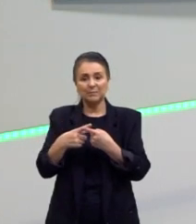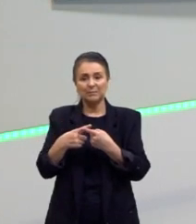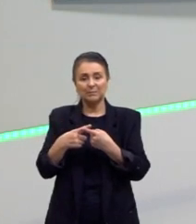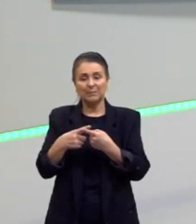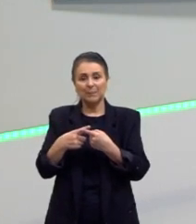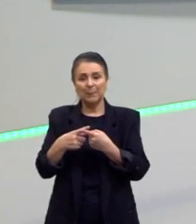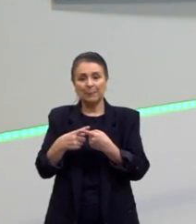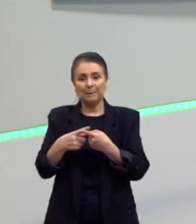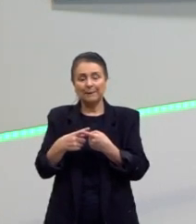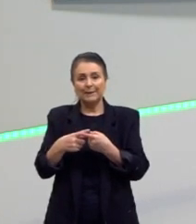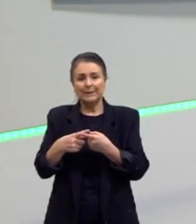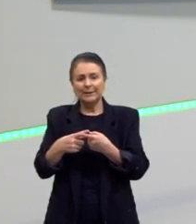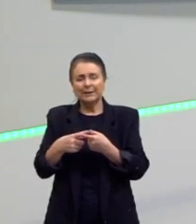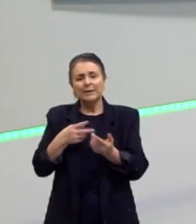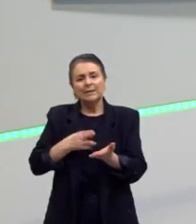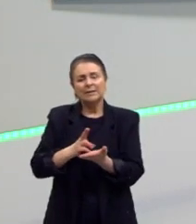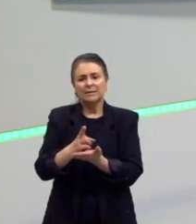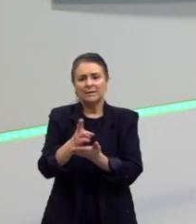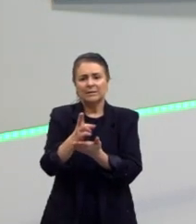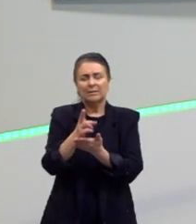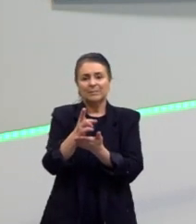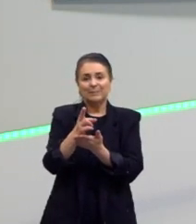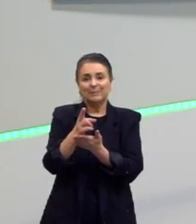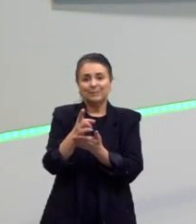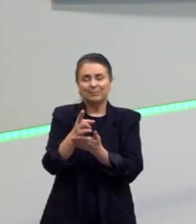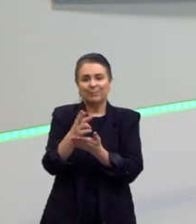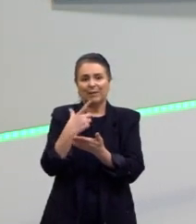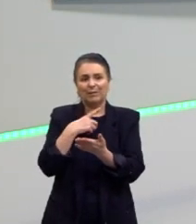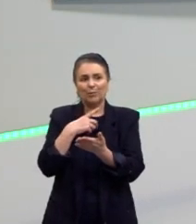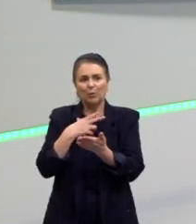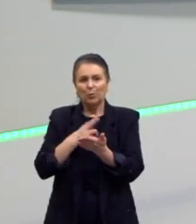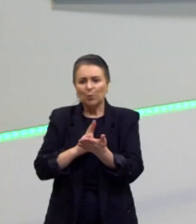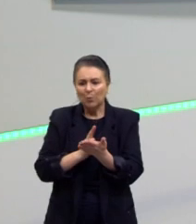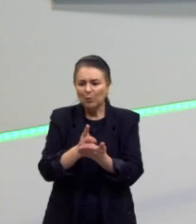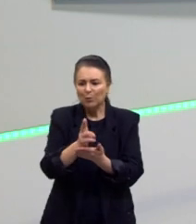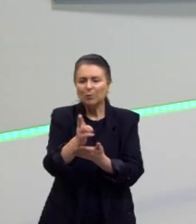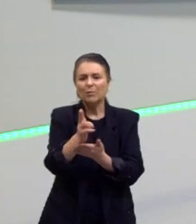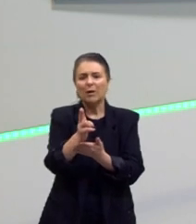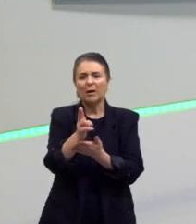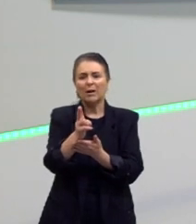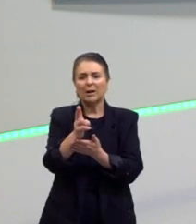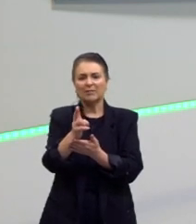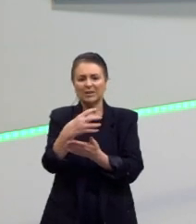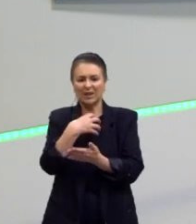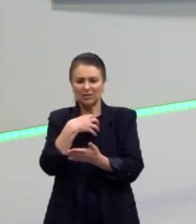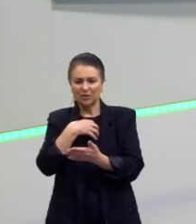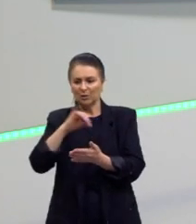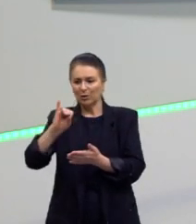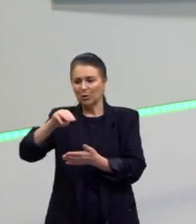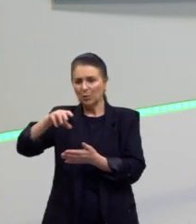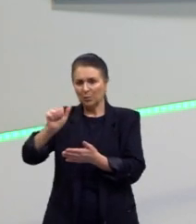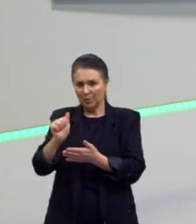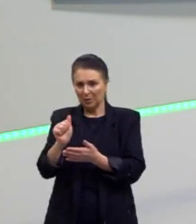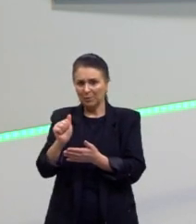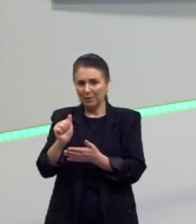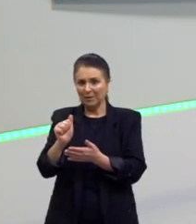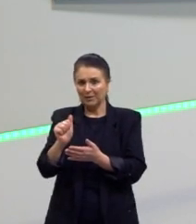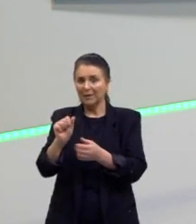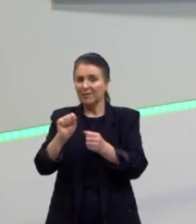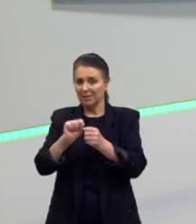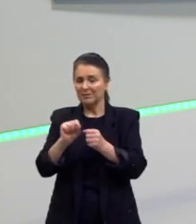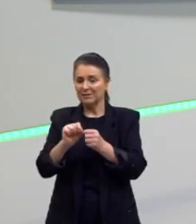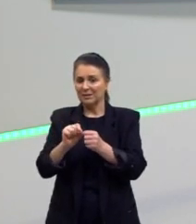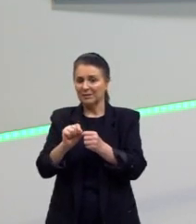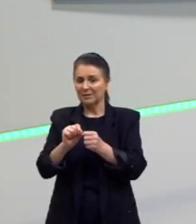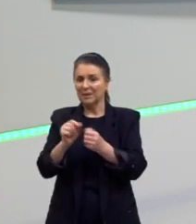seguir, né? Como a gente diz, seguir o fluxo e ficar daquela forma que o ímã está sugerindo para ele. Então,